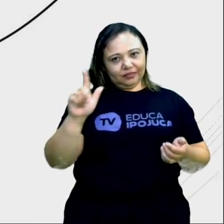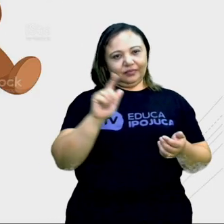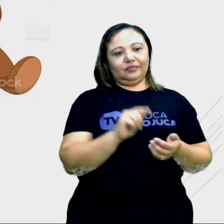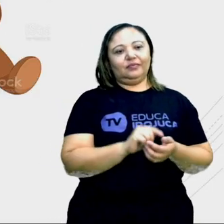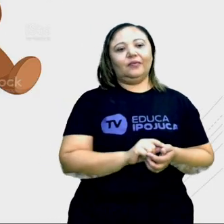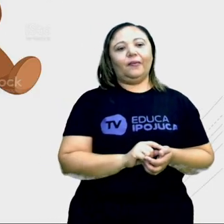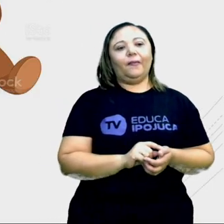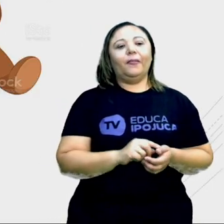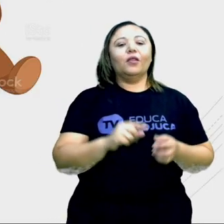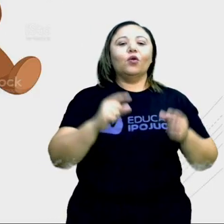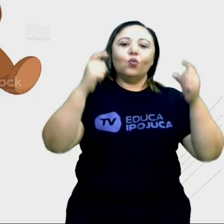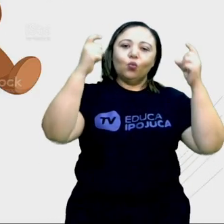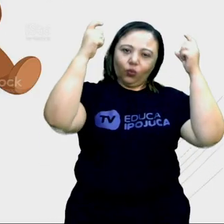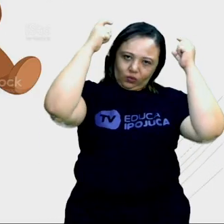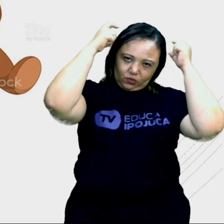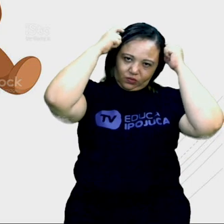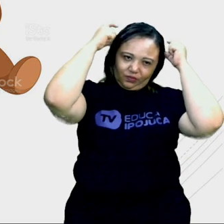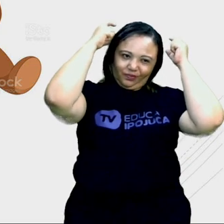coisa.